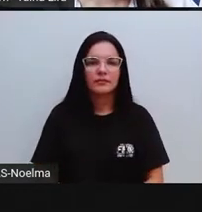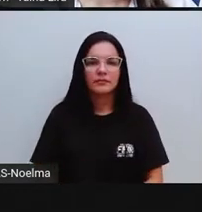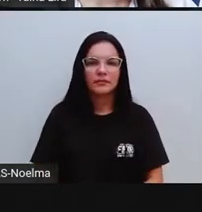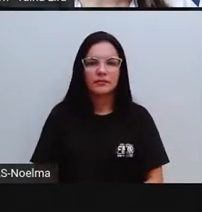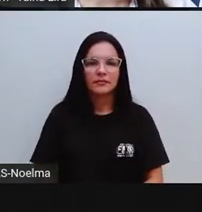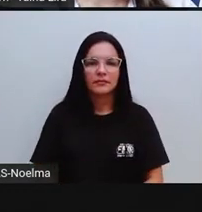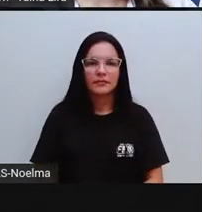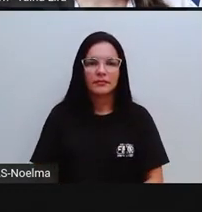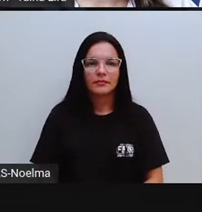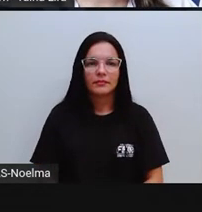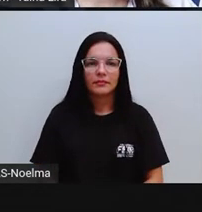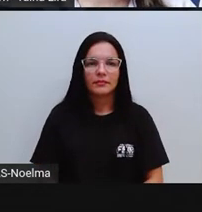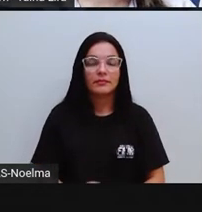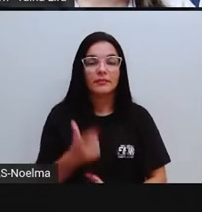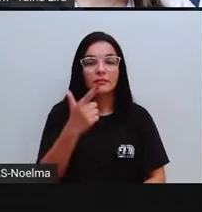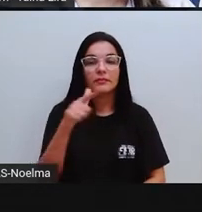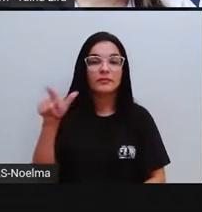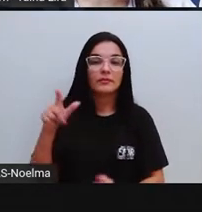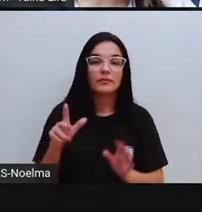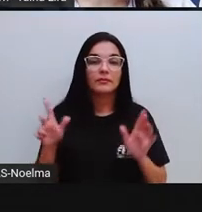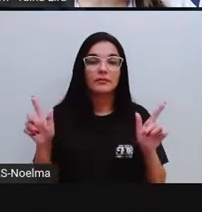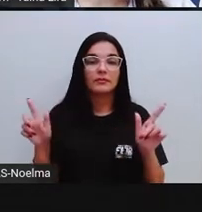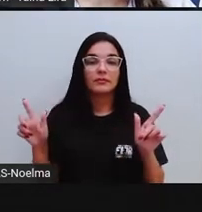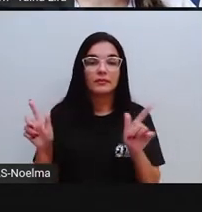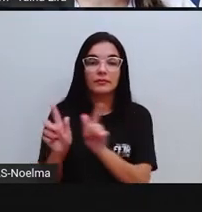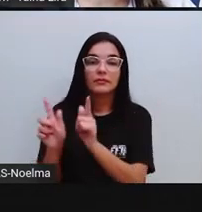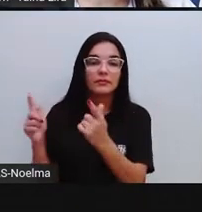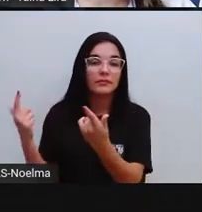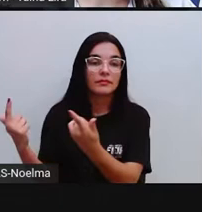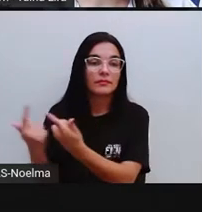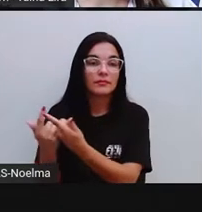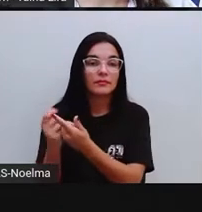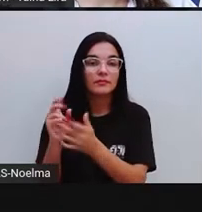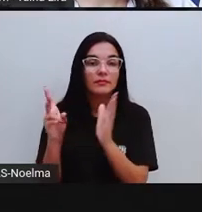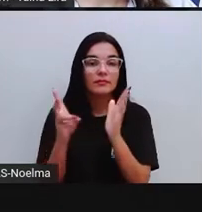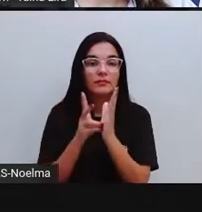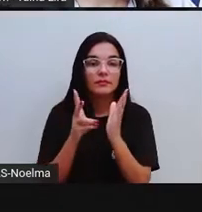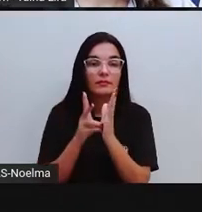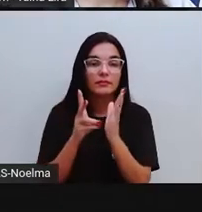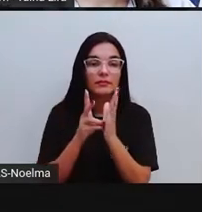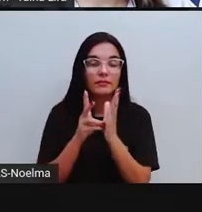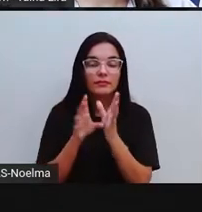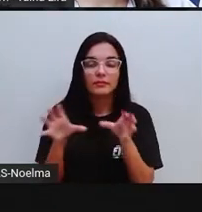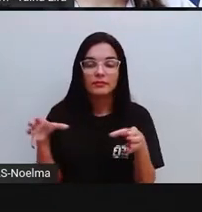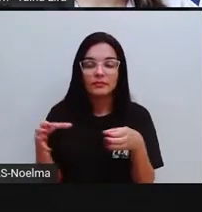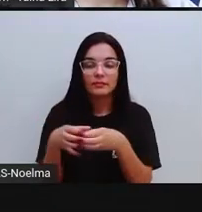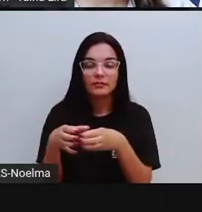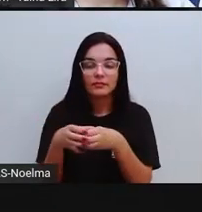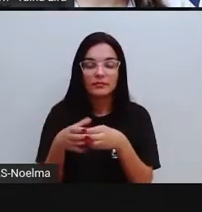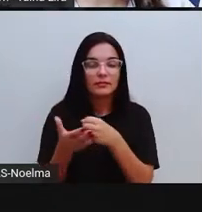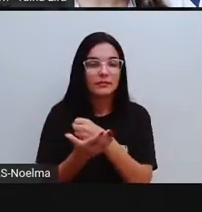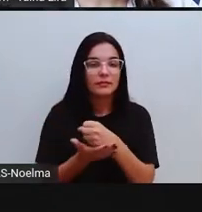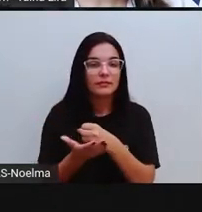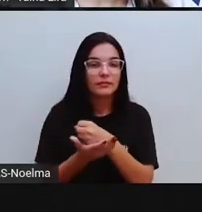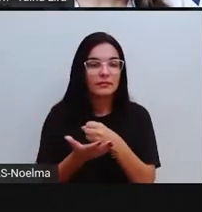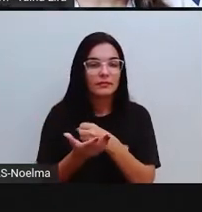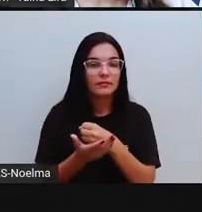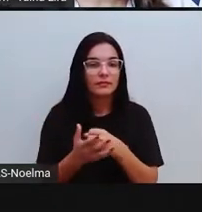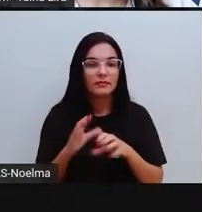Olha lá, outro povo aqui, ó, bem importante na nossa formação, outro povo indígena,